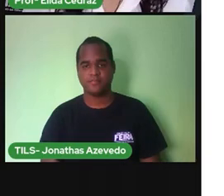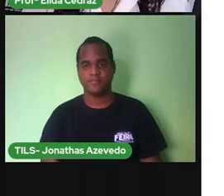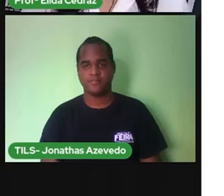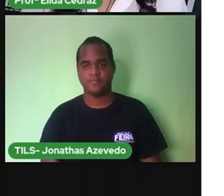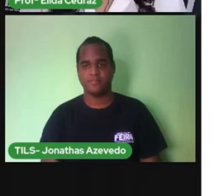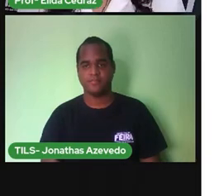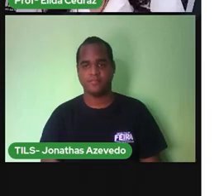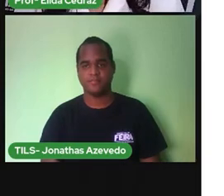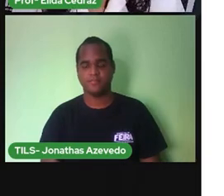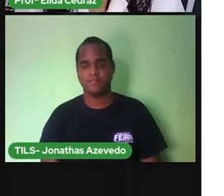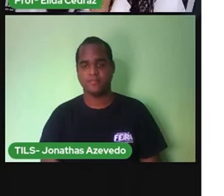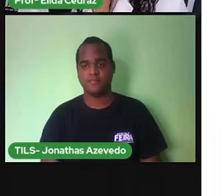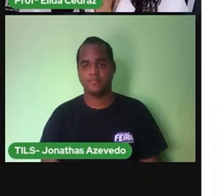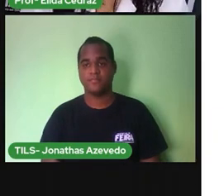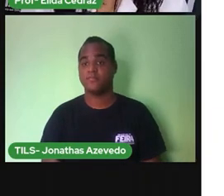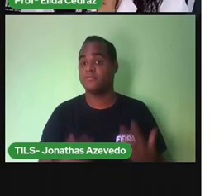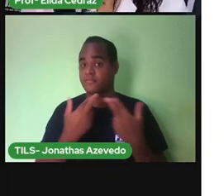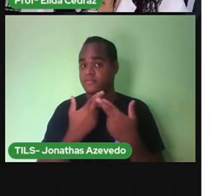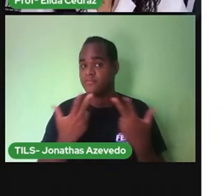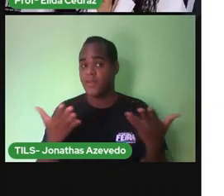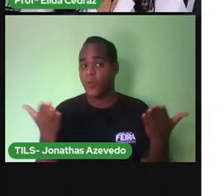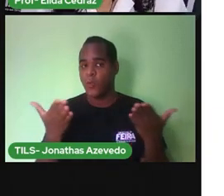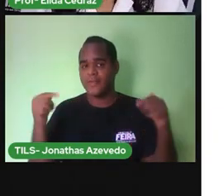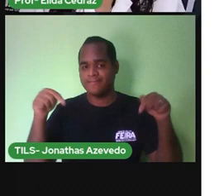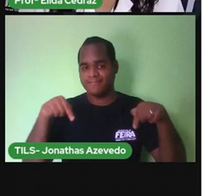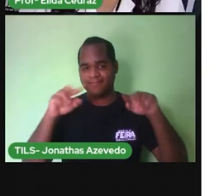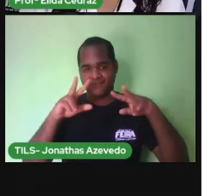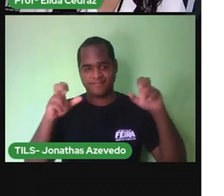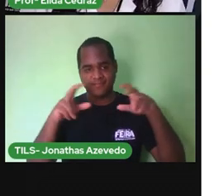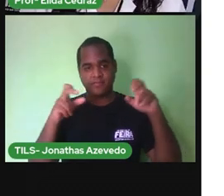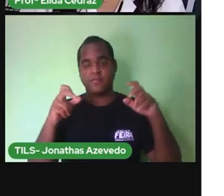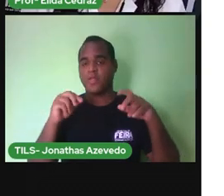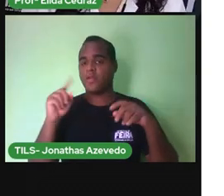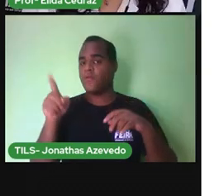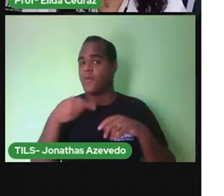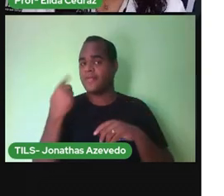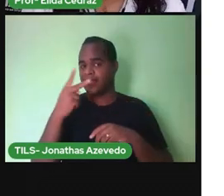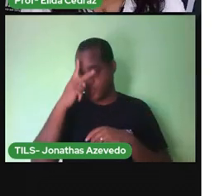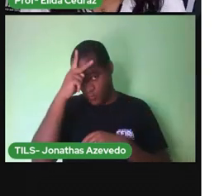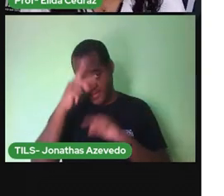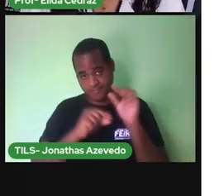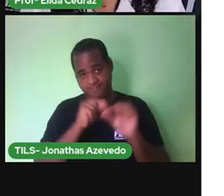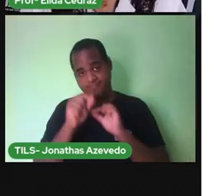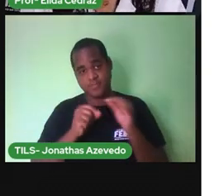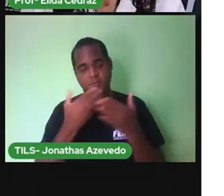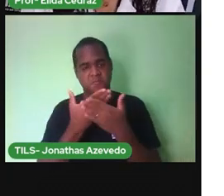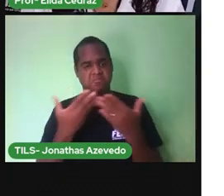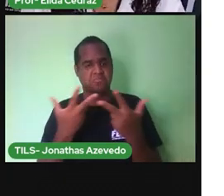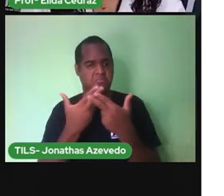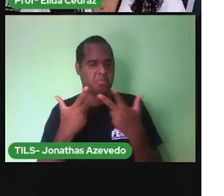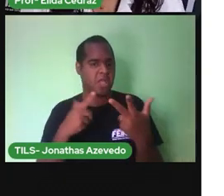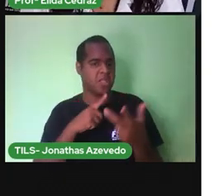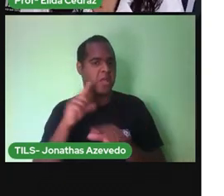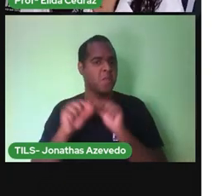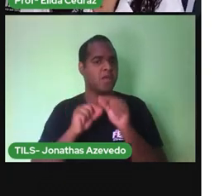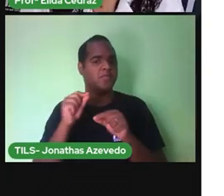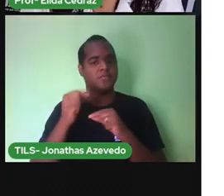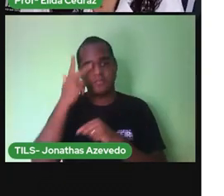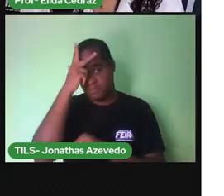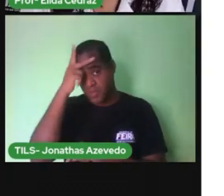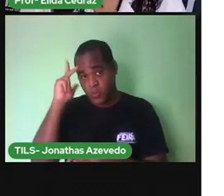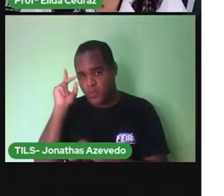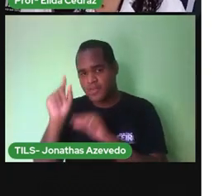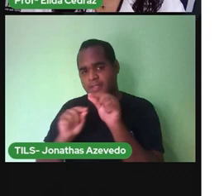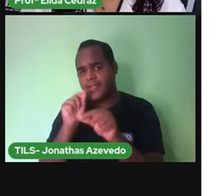O nosso tema de hoje é você tem história. Você sabia que cada pessoa que